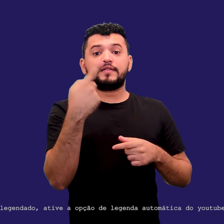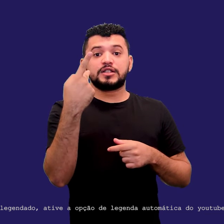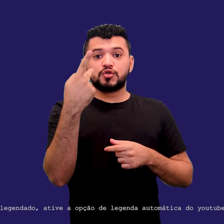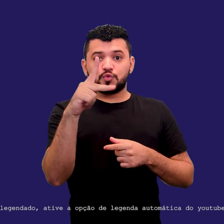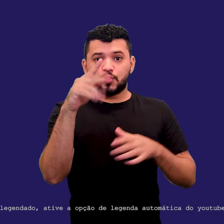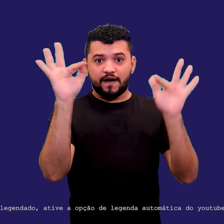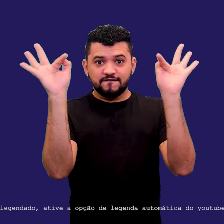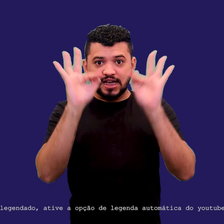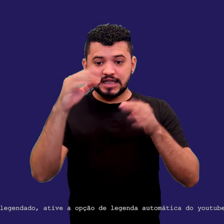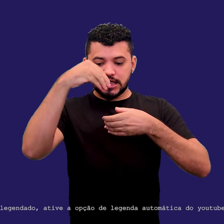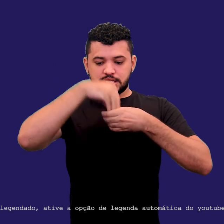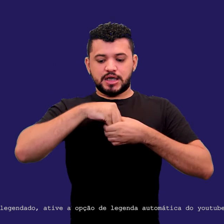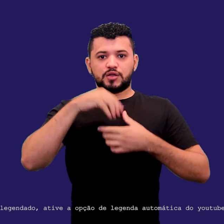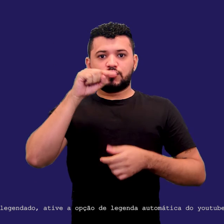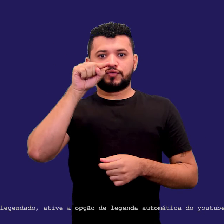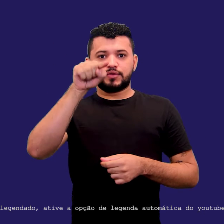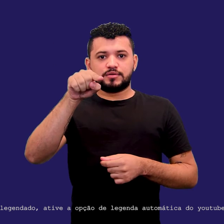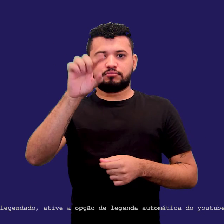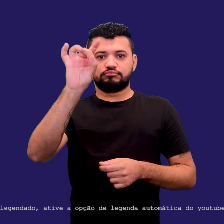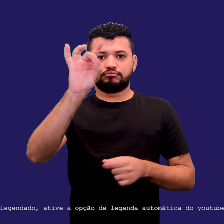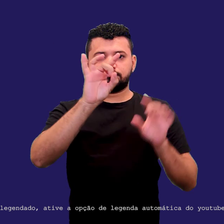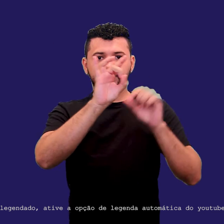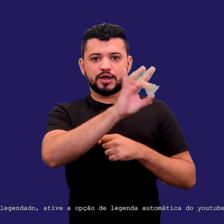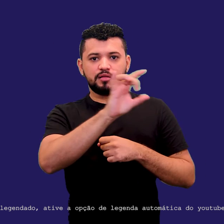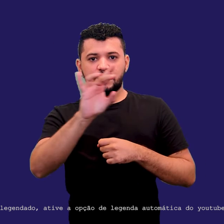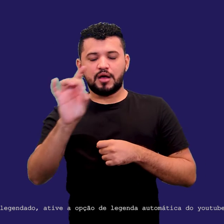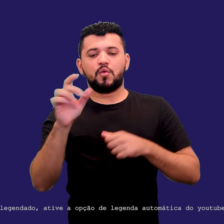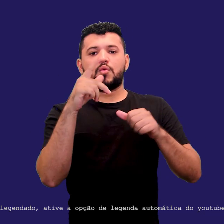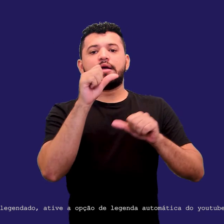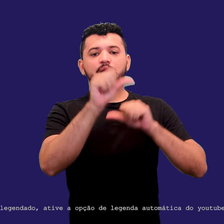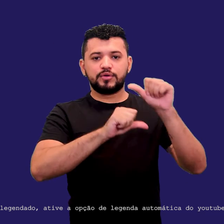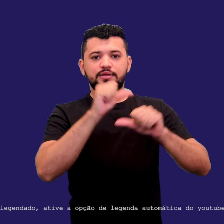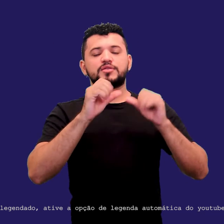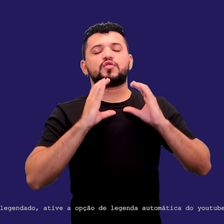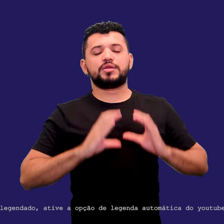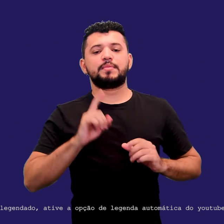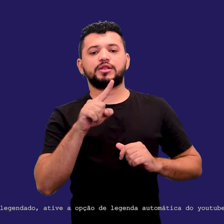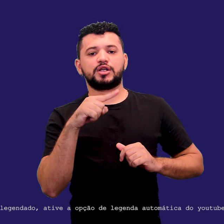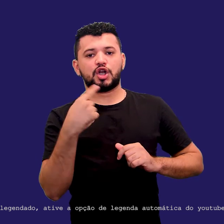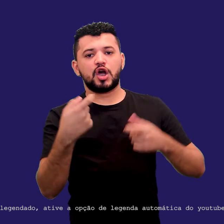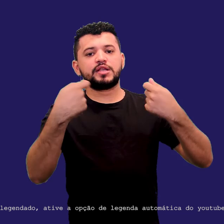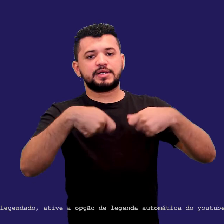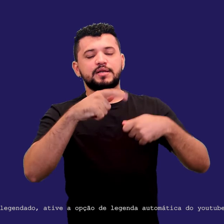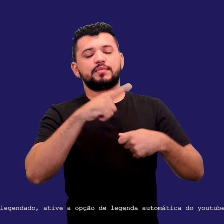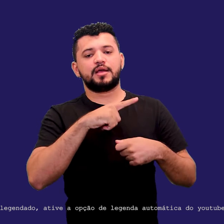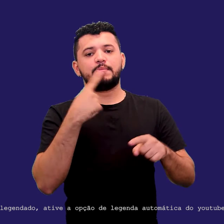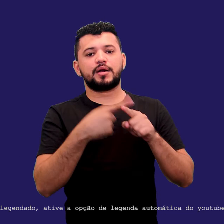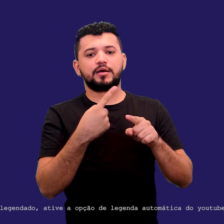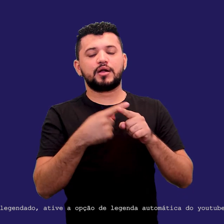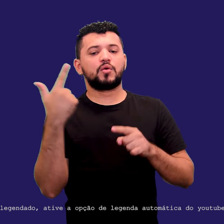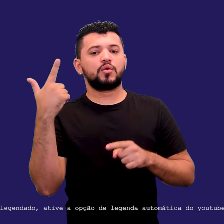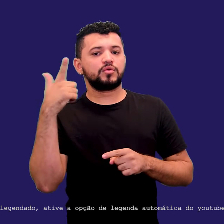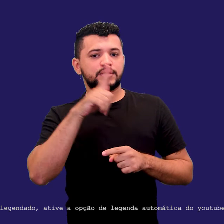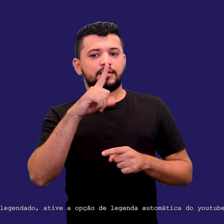você. Então, essa é a mudança de atitude que nós precisamos ter pra que o nosso trabalho seja melhor, pra que nós